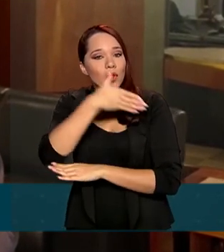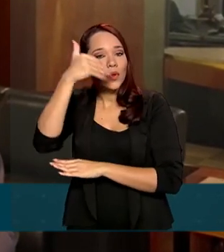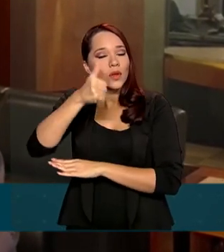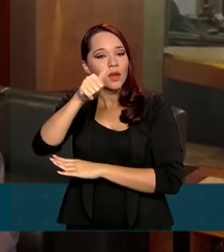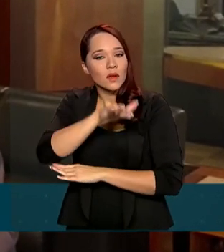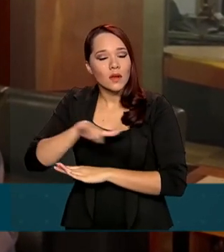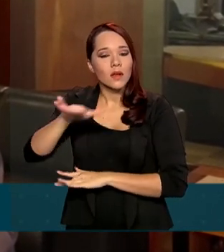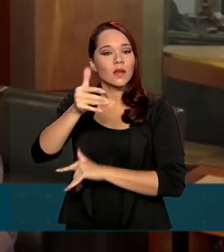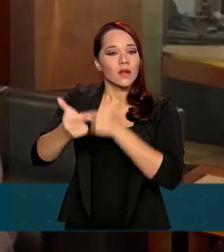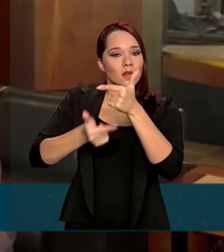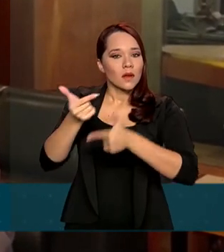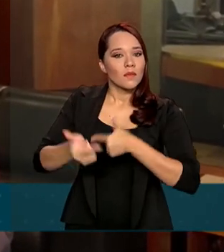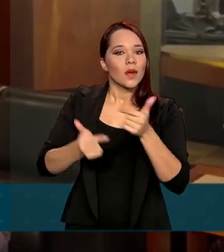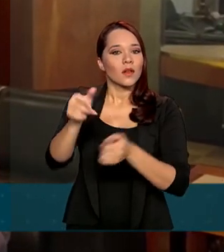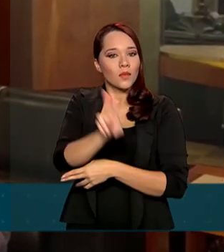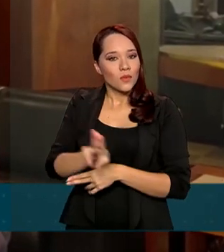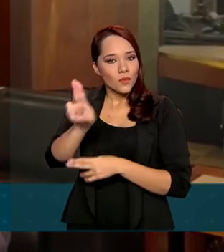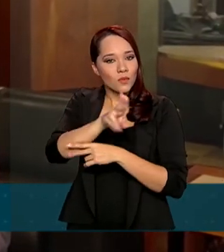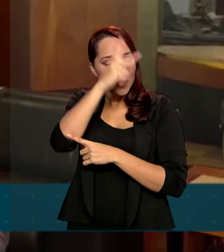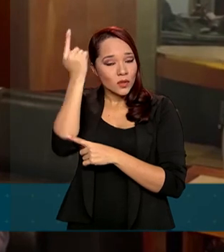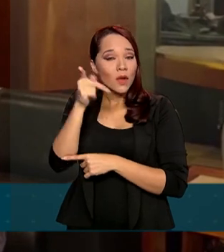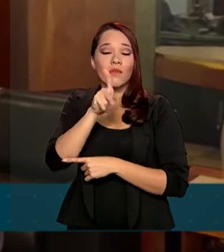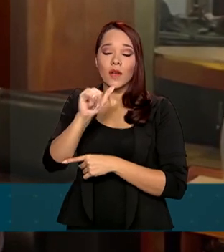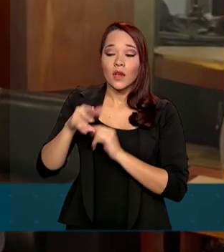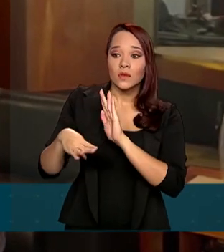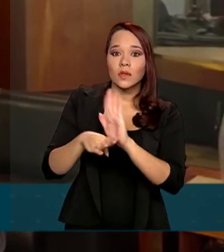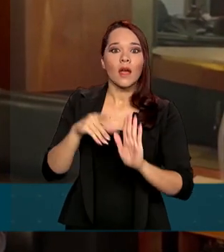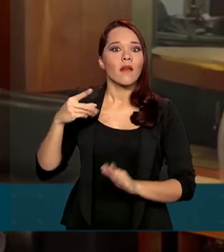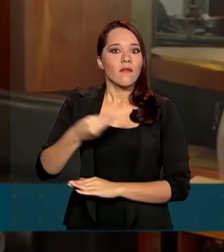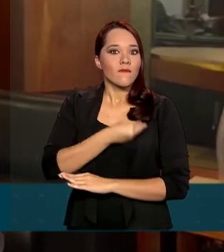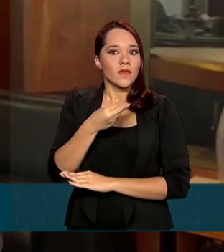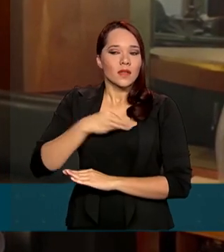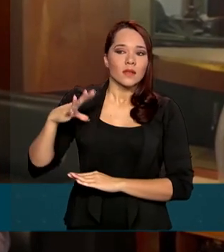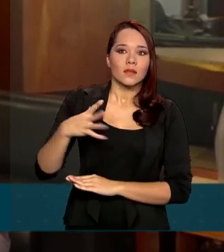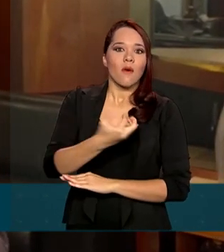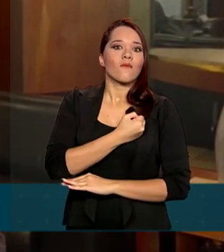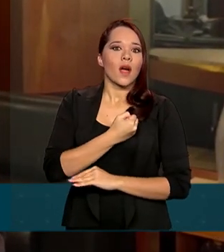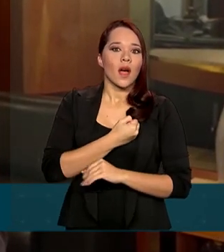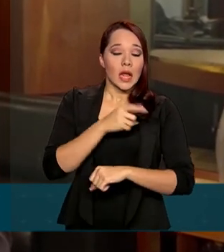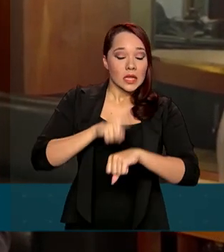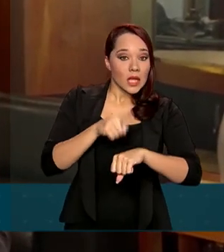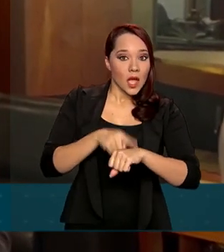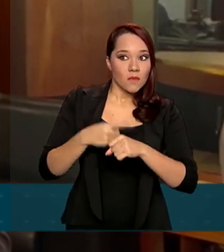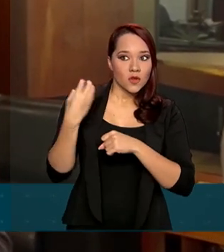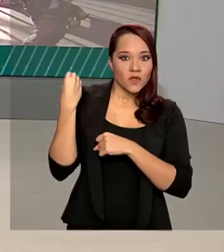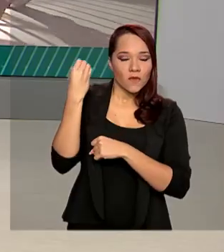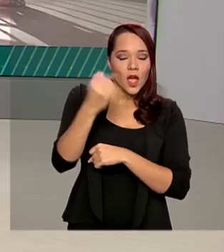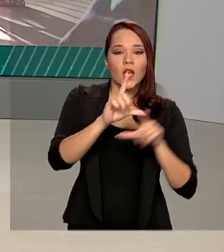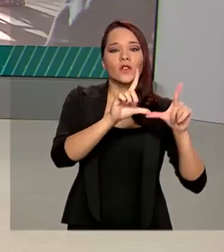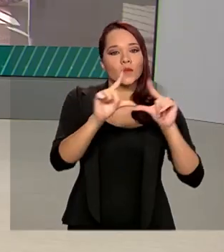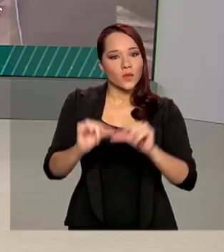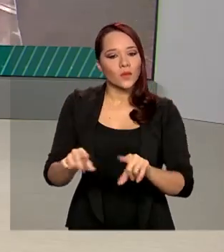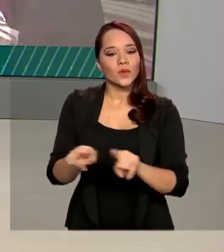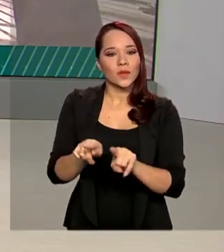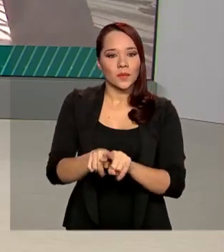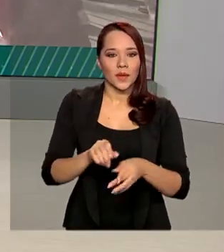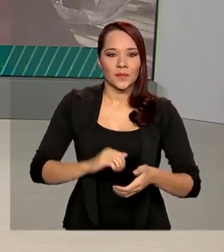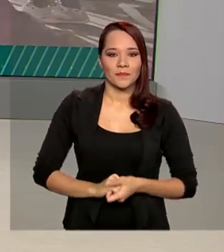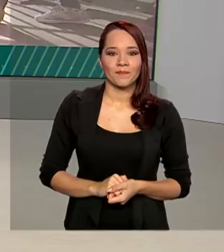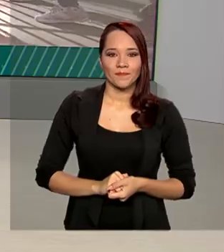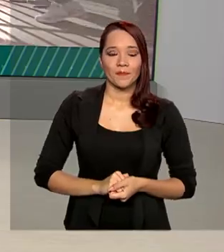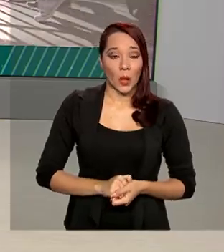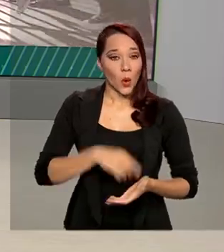serviço prestado ao usuário, vai salvar vidas, vai diminuir o tempo de viagem e vai reduzir o custo logístico. Um